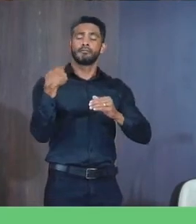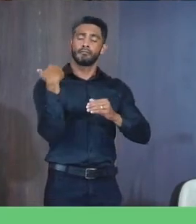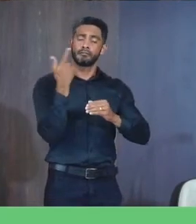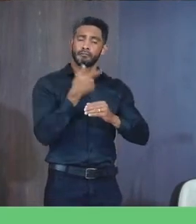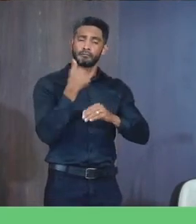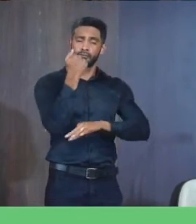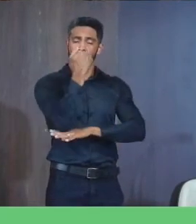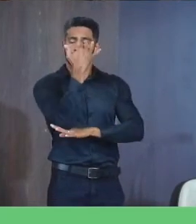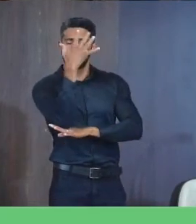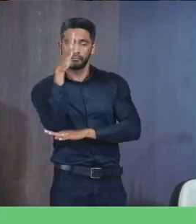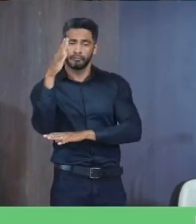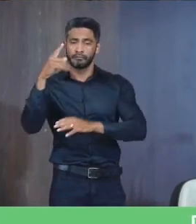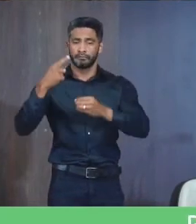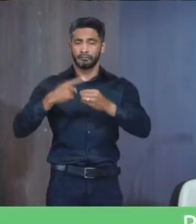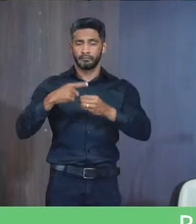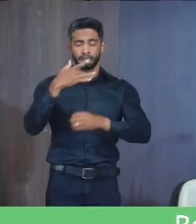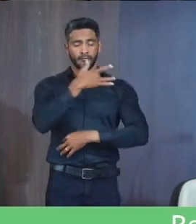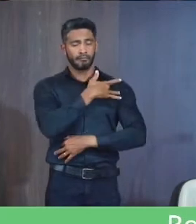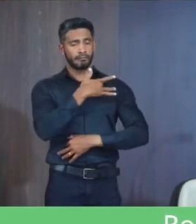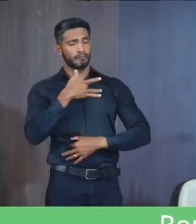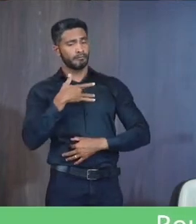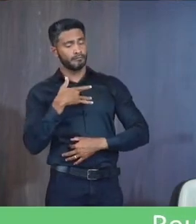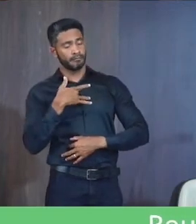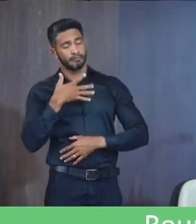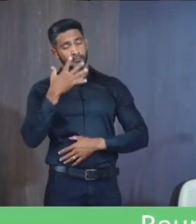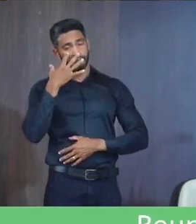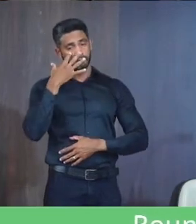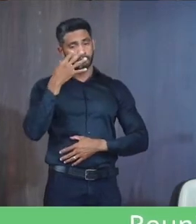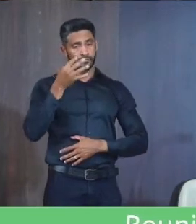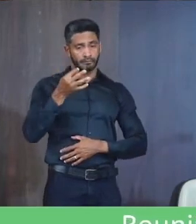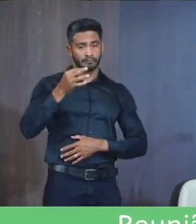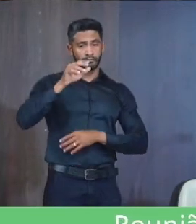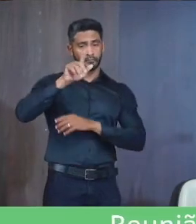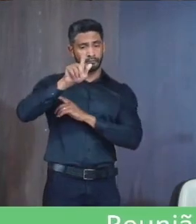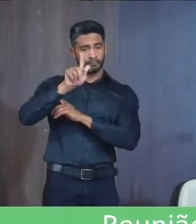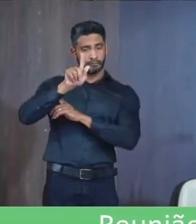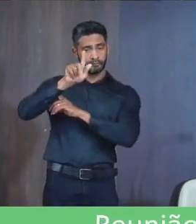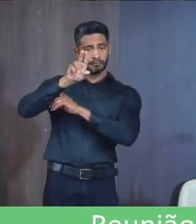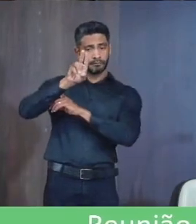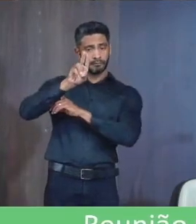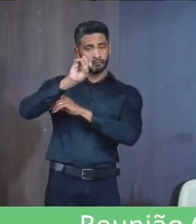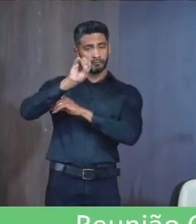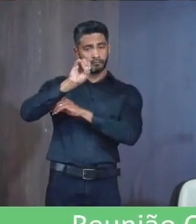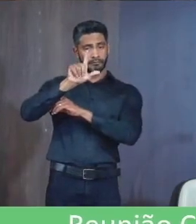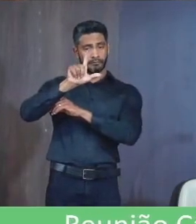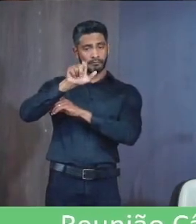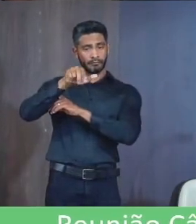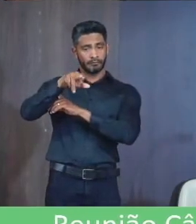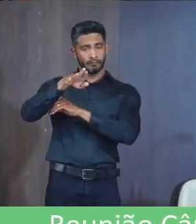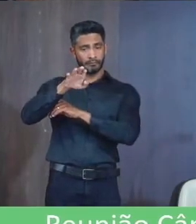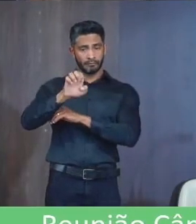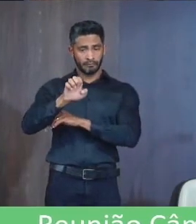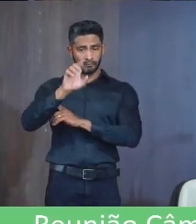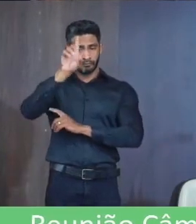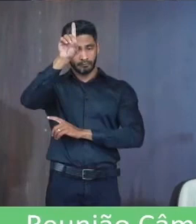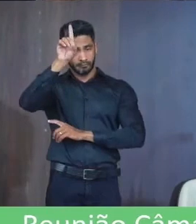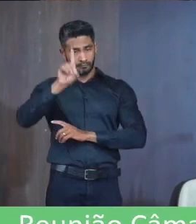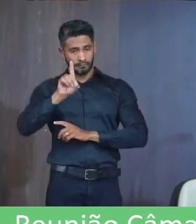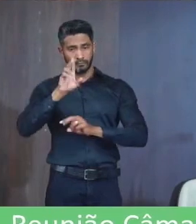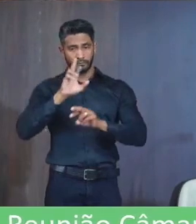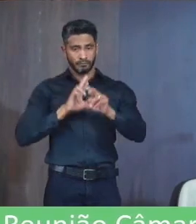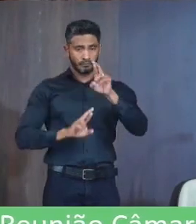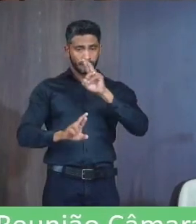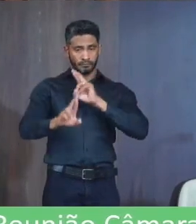Ambientais E de saúde De todos Atenciosamente Guilherme Augusto Duarte Faria Diretor De relacionamento